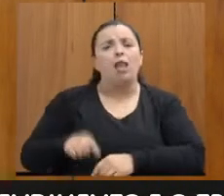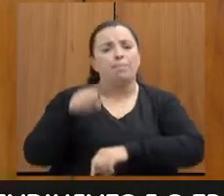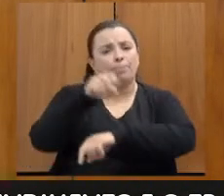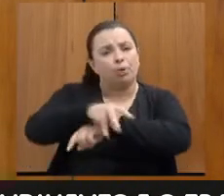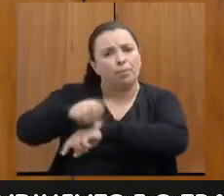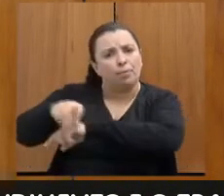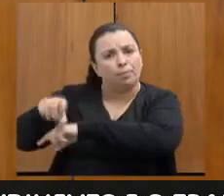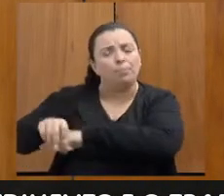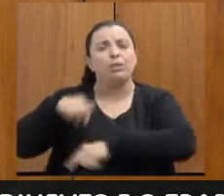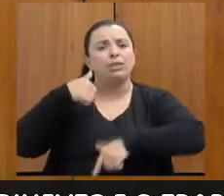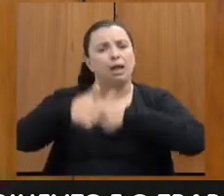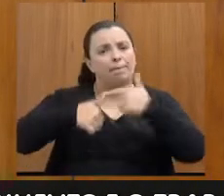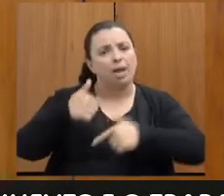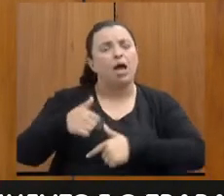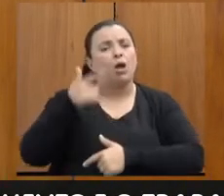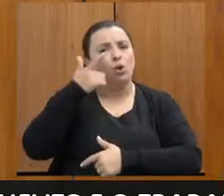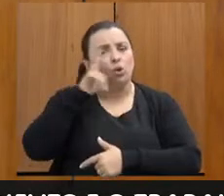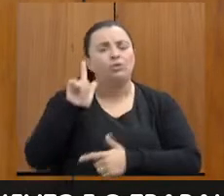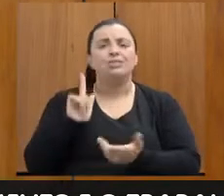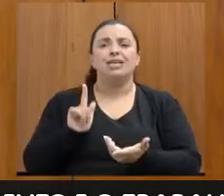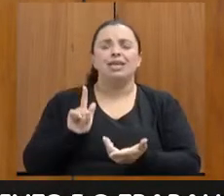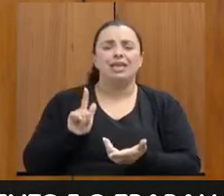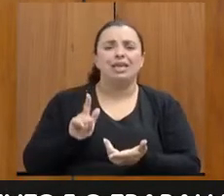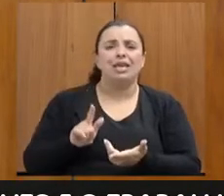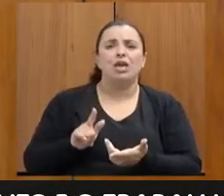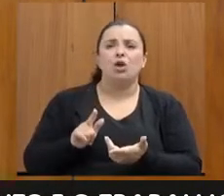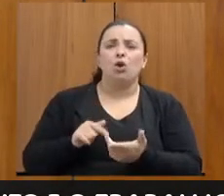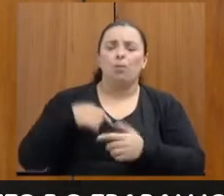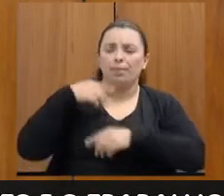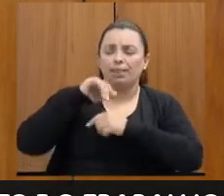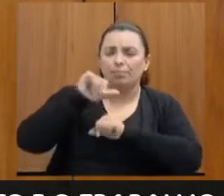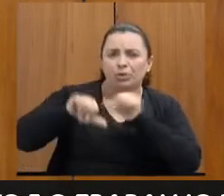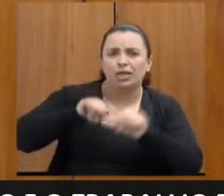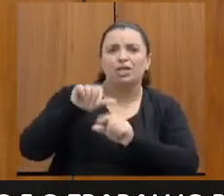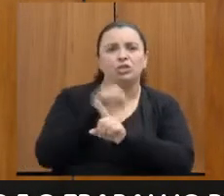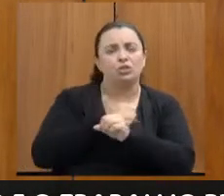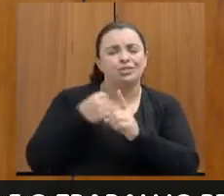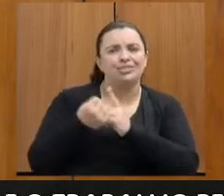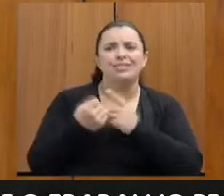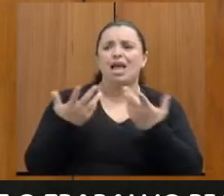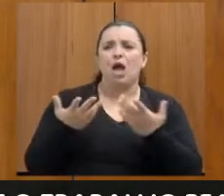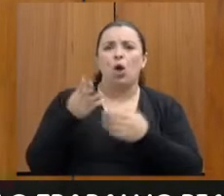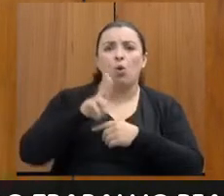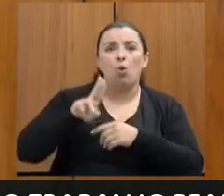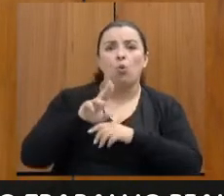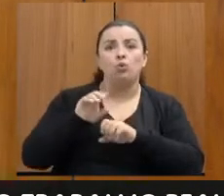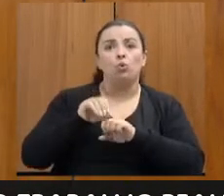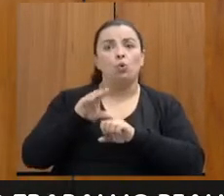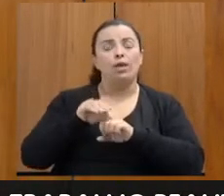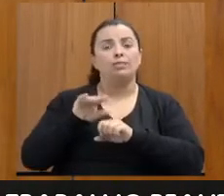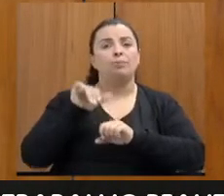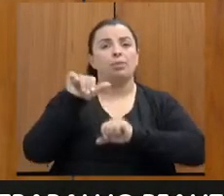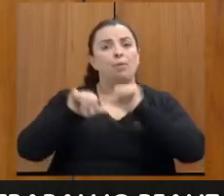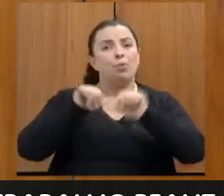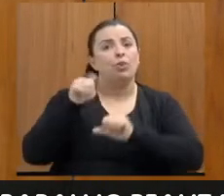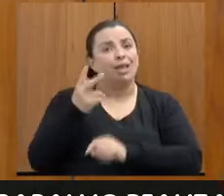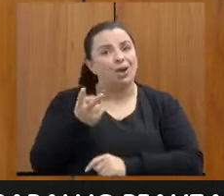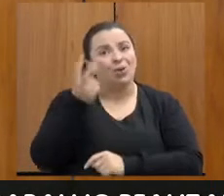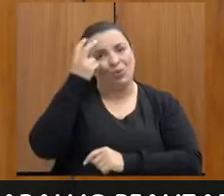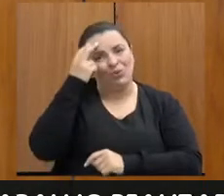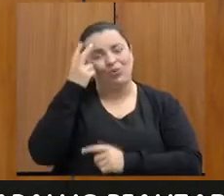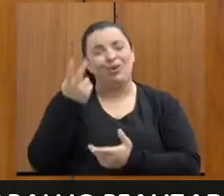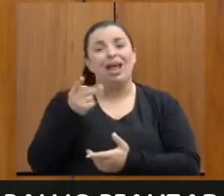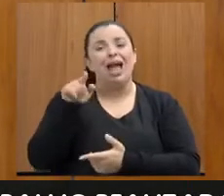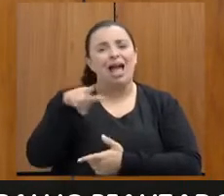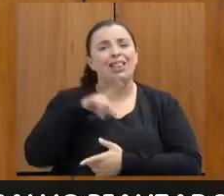como instrumento de transformação social, como utilizando o conhecimento para mudar cultura. E aí, sim,